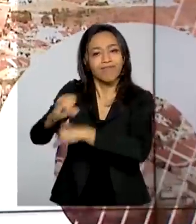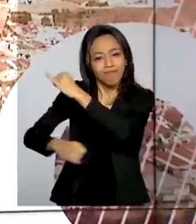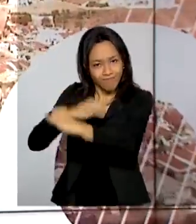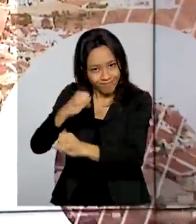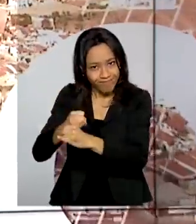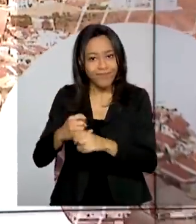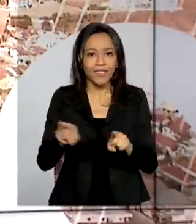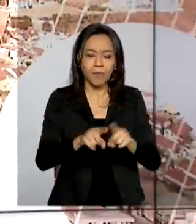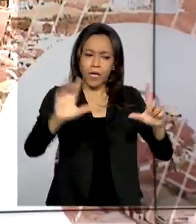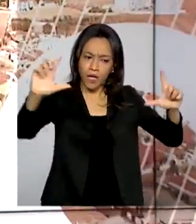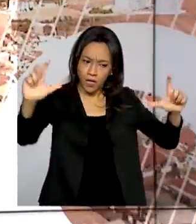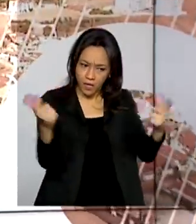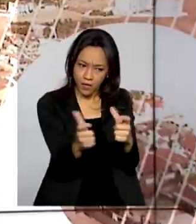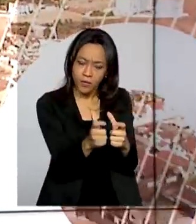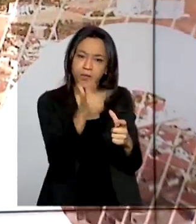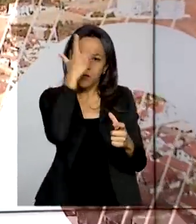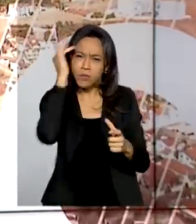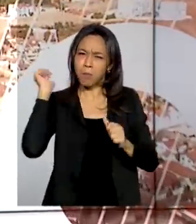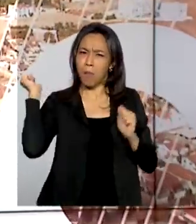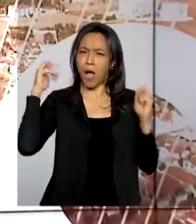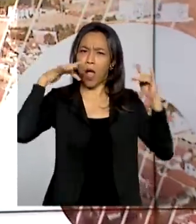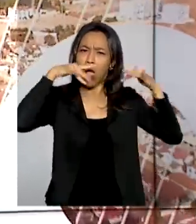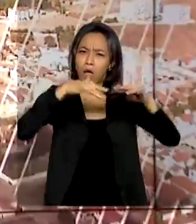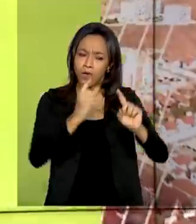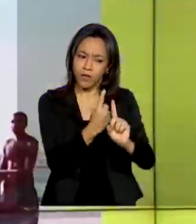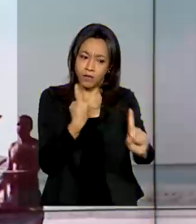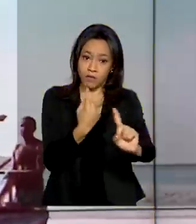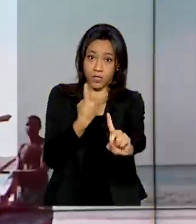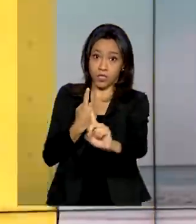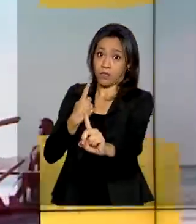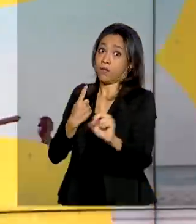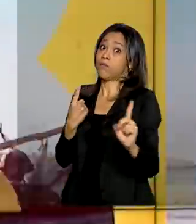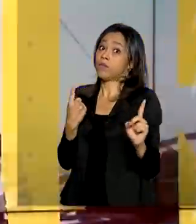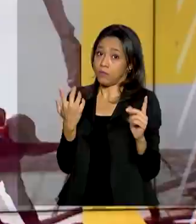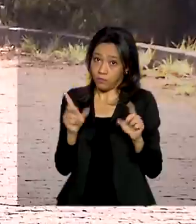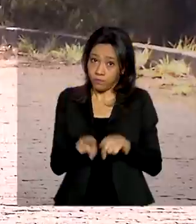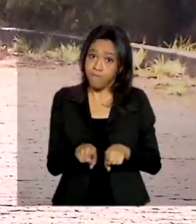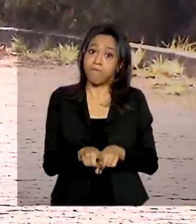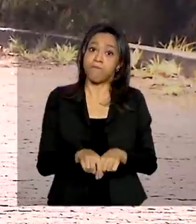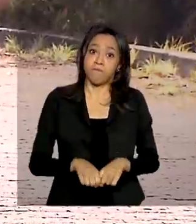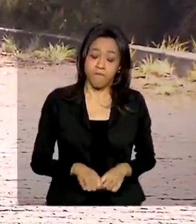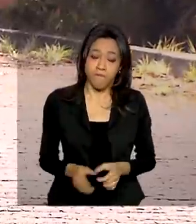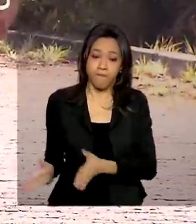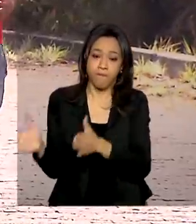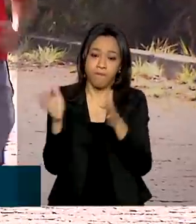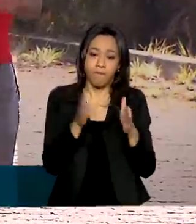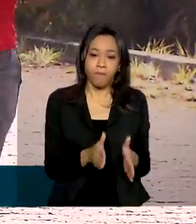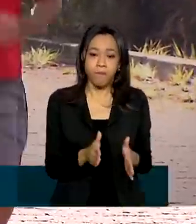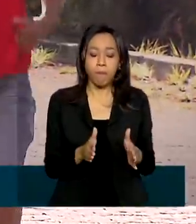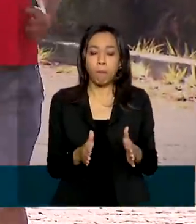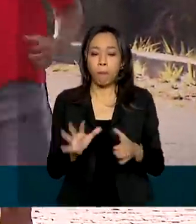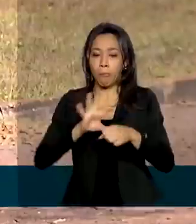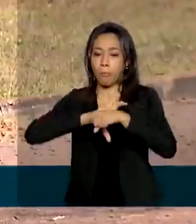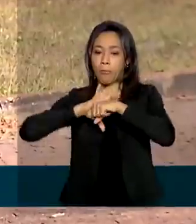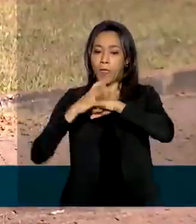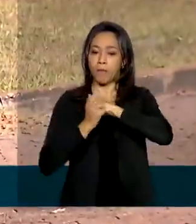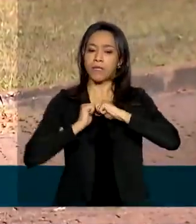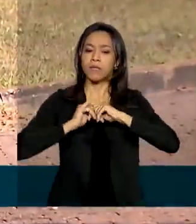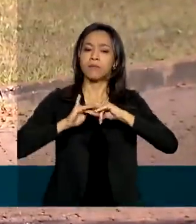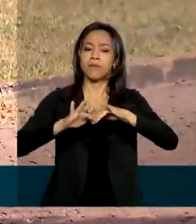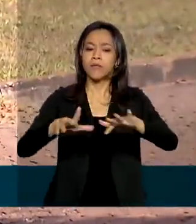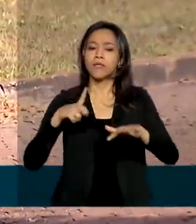redução no número de visitantes para o distanciamento necessário. A pandemia trouxe limitações e